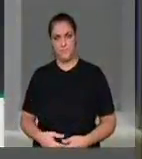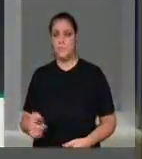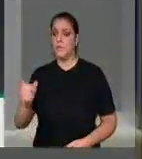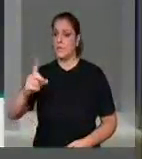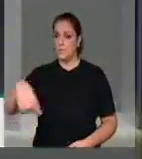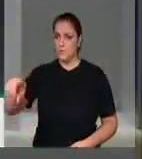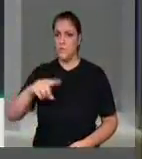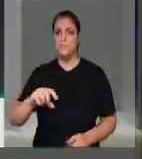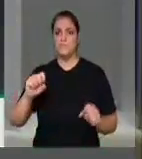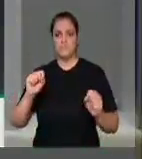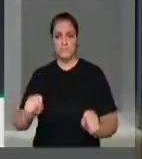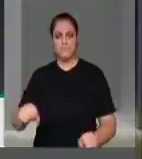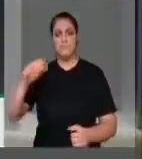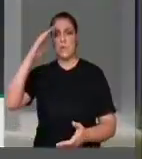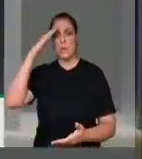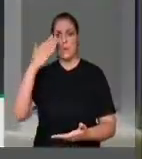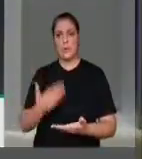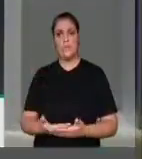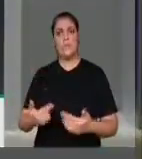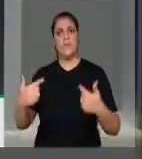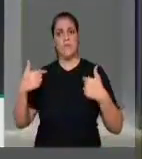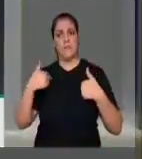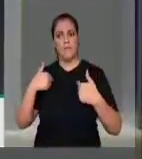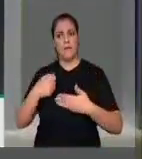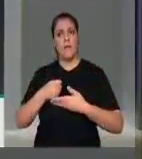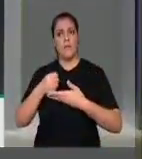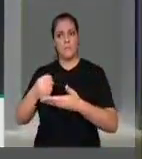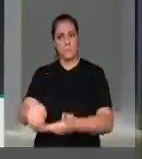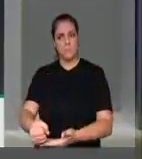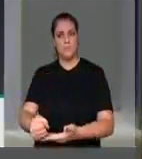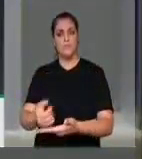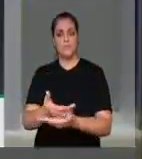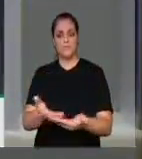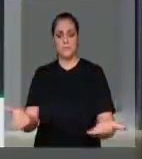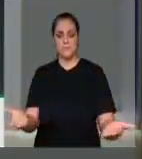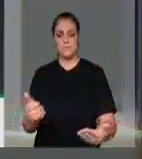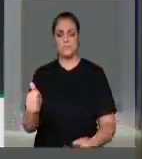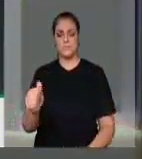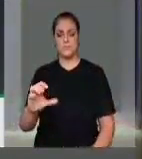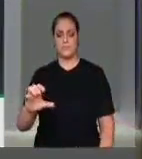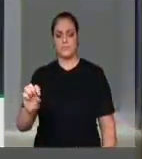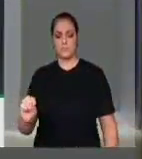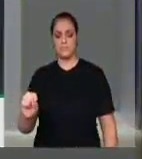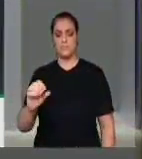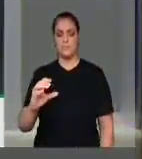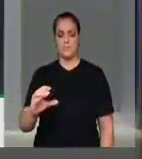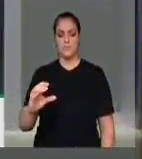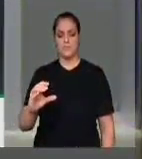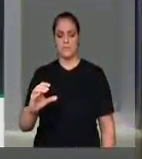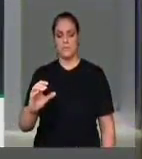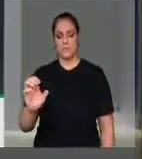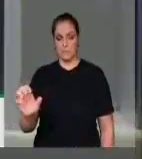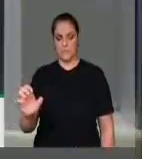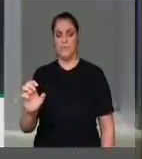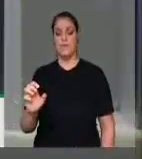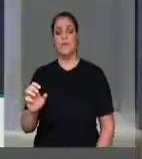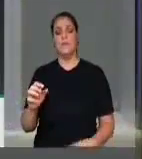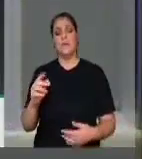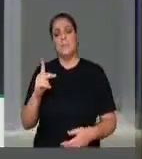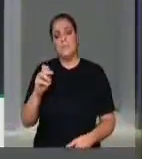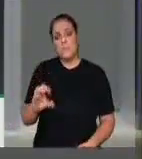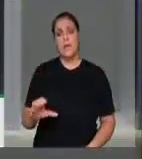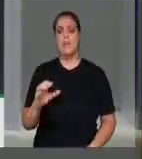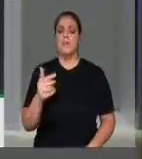comunitários de saúde e de endemias. Vamos, com urgência, aprovar a PEC